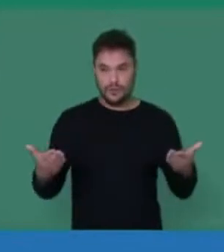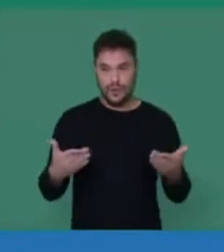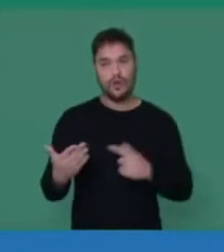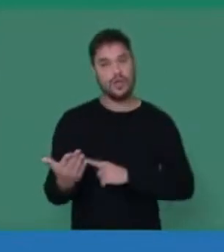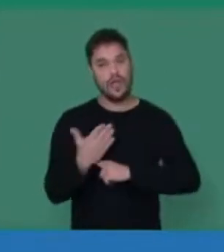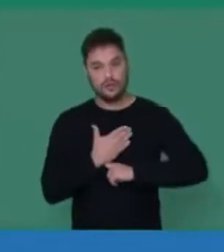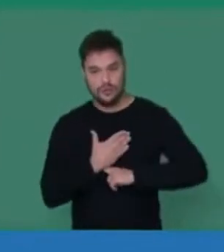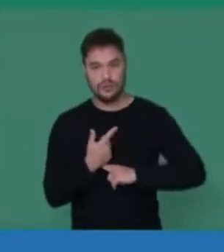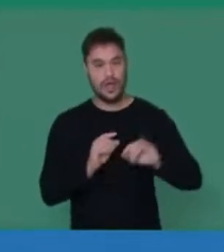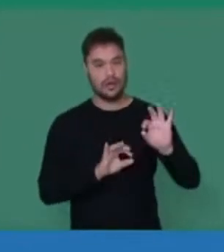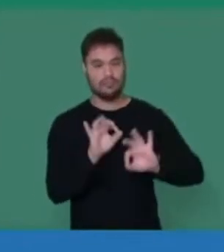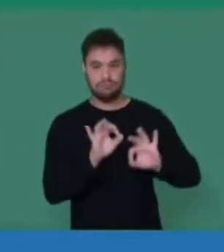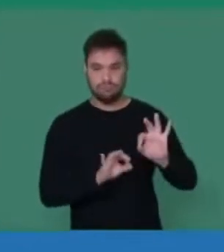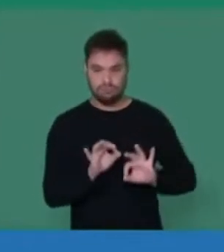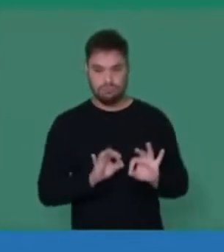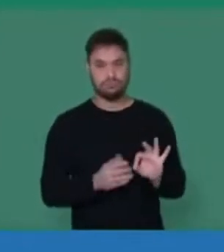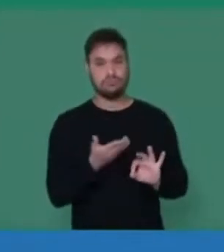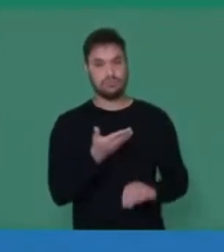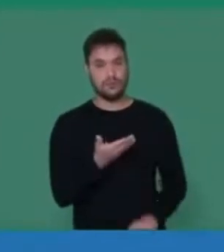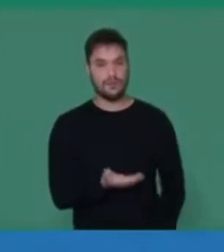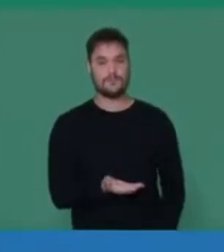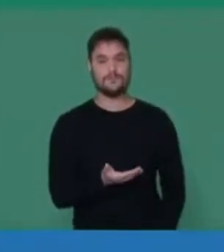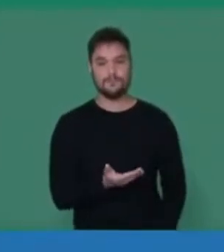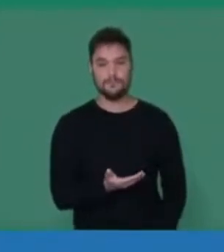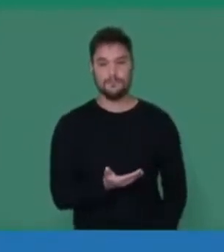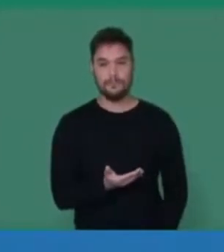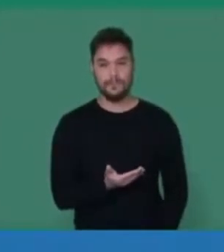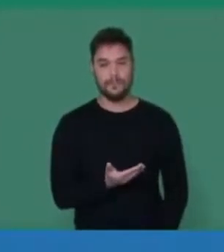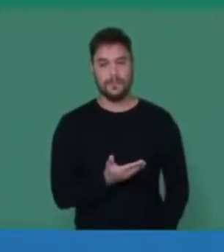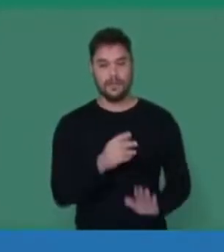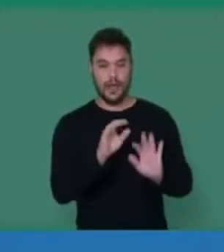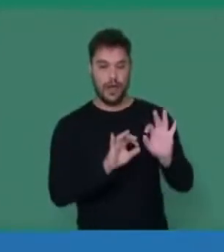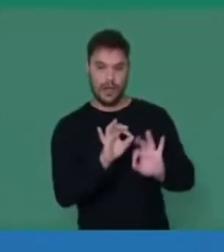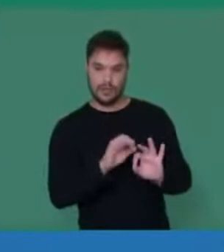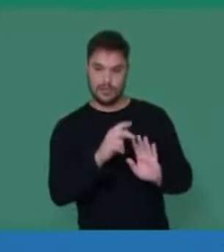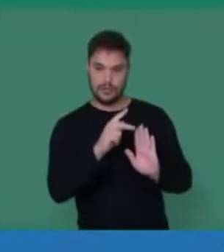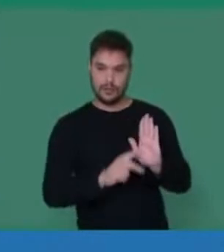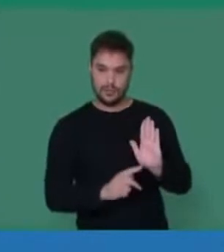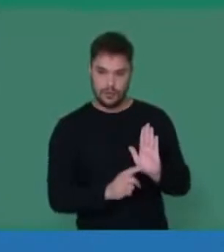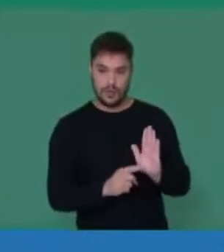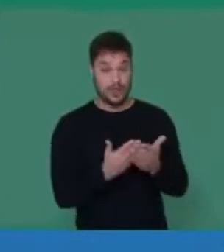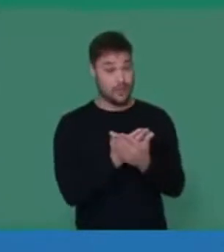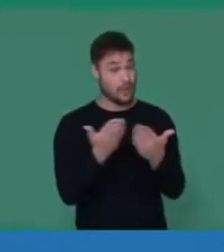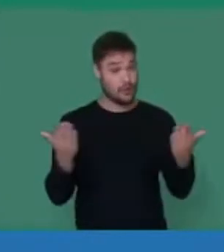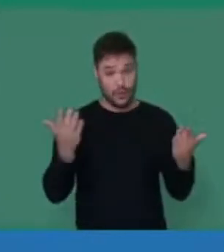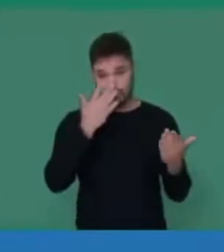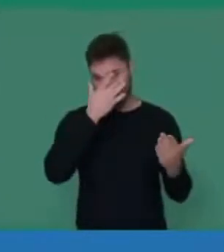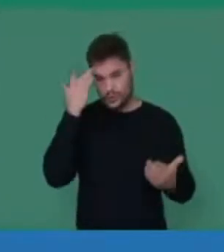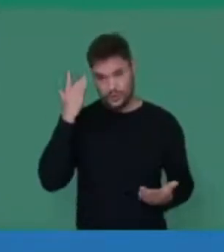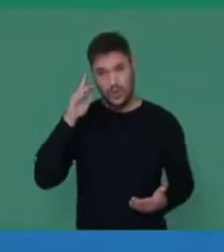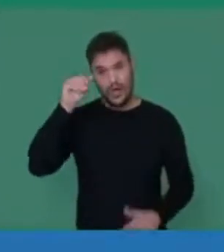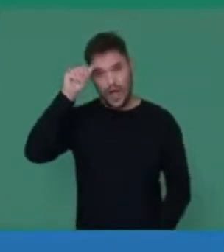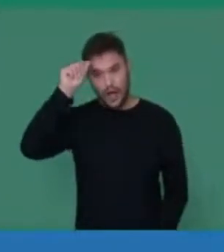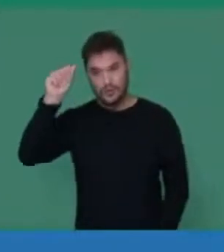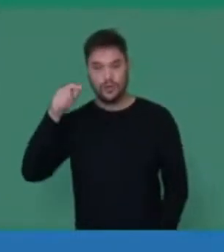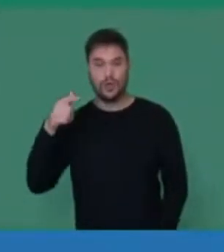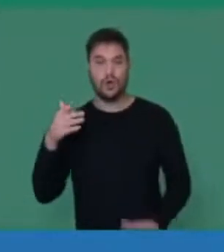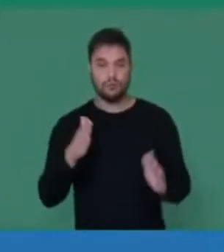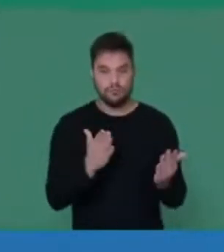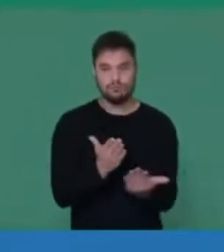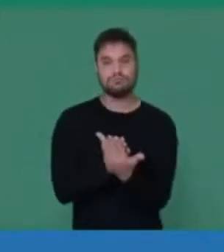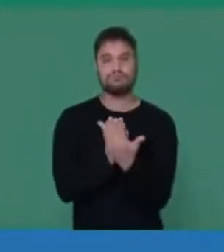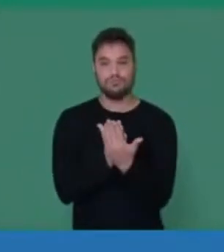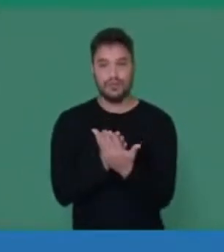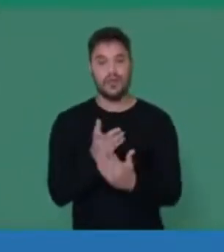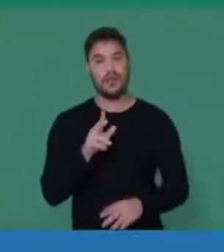ajudaram também, colaboraram muito na elaboração, e a todas e todos que são coautores, é